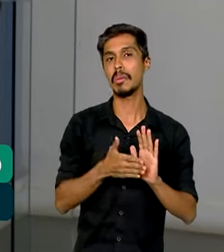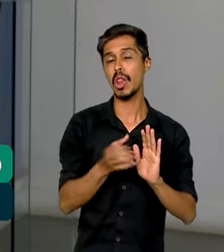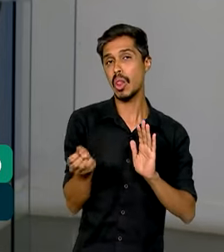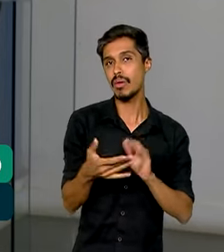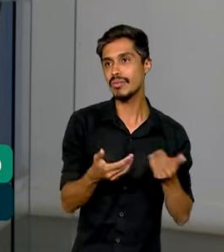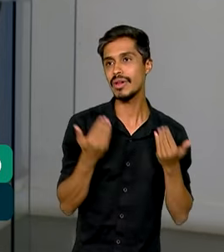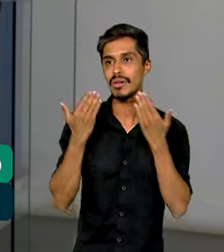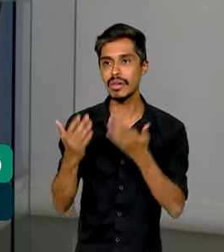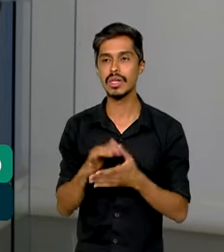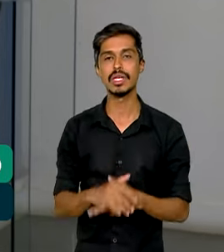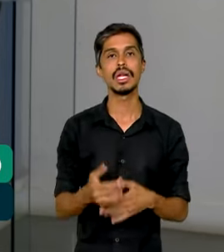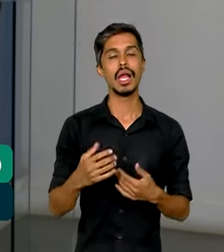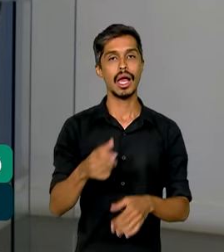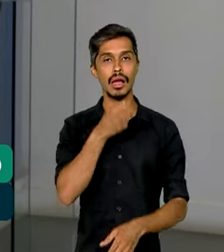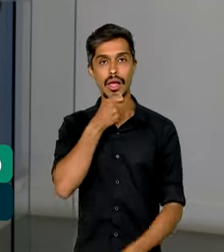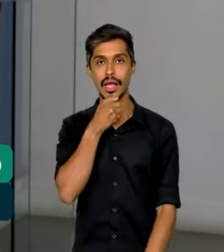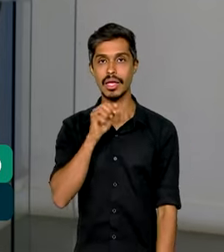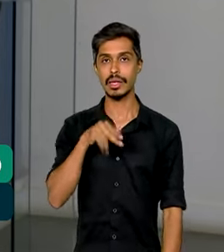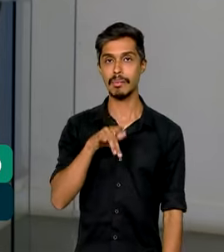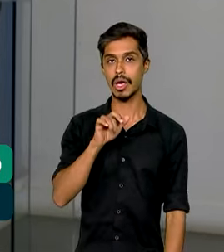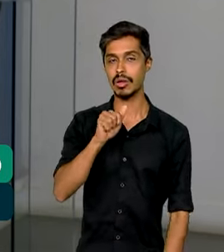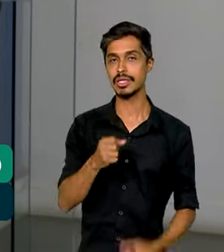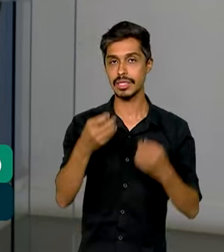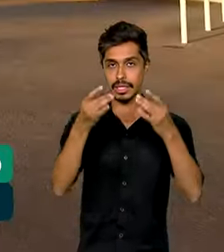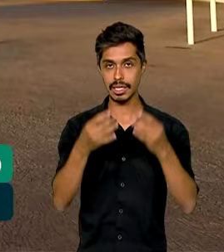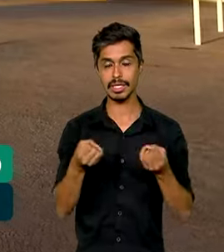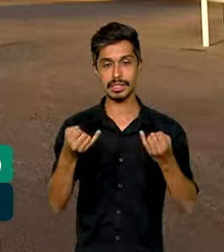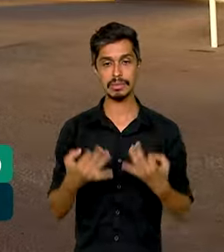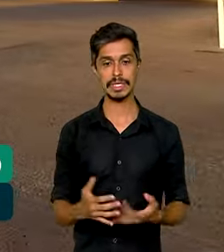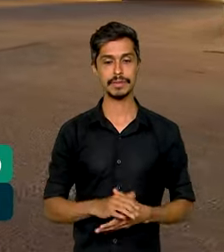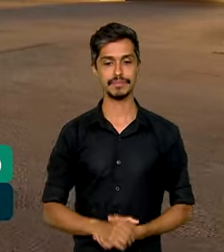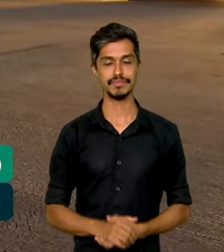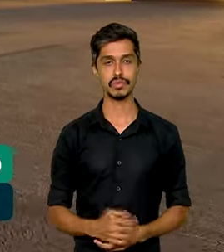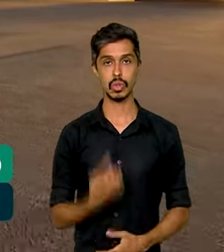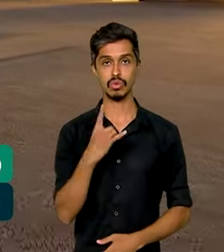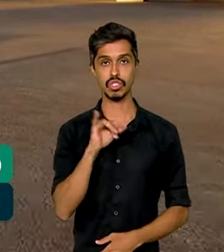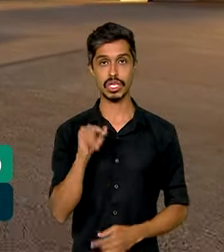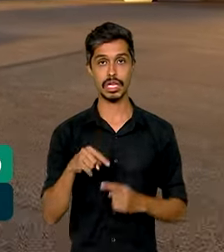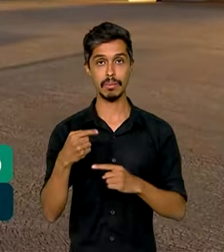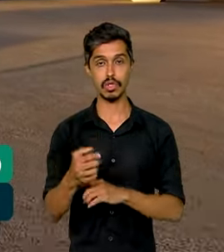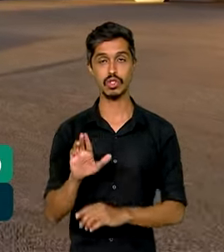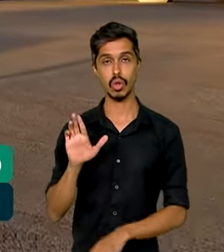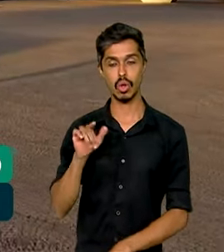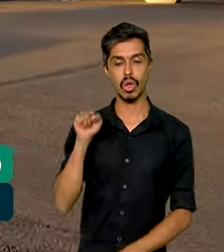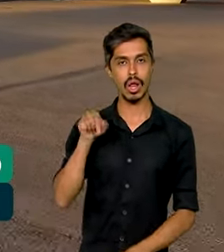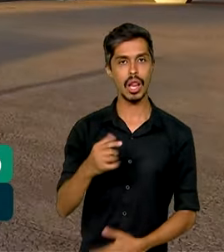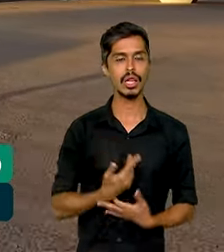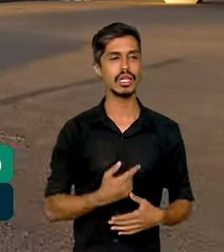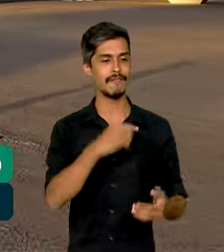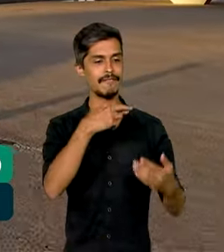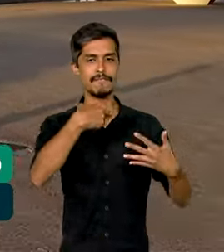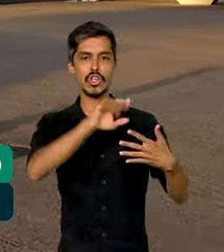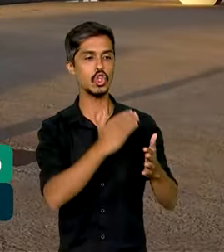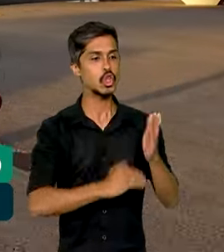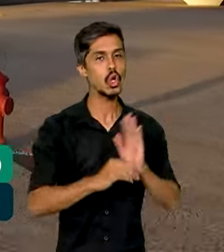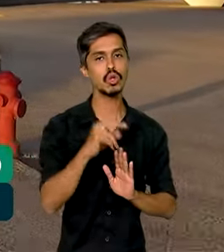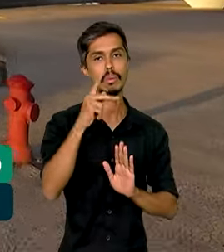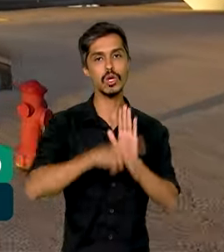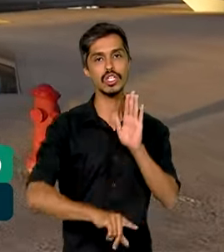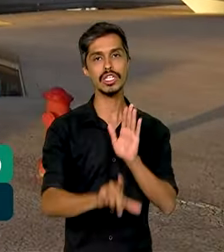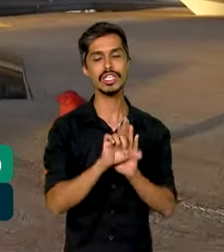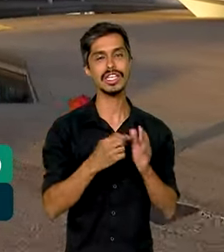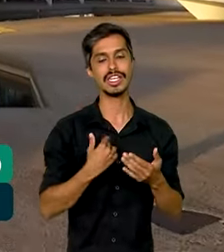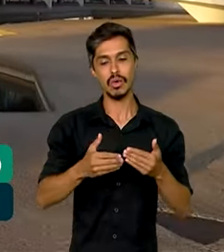gente é a repórter Ana Paula Marra. Um dia depois de o presidente Lula vetar integralmente o projeto de lei que